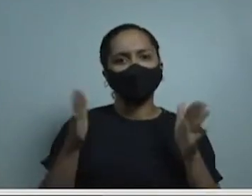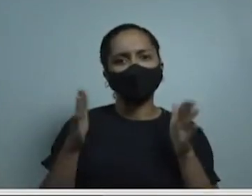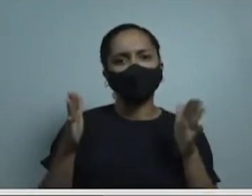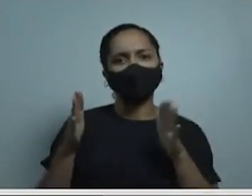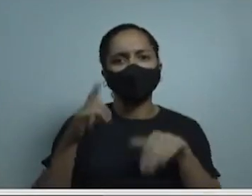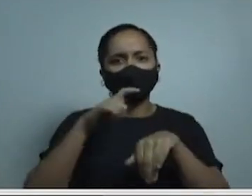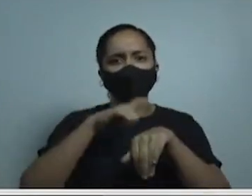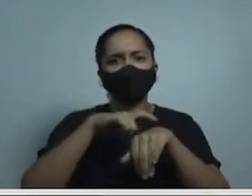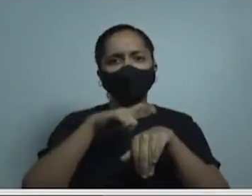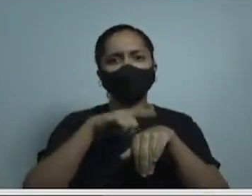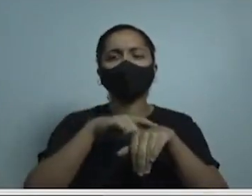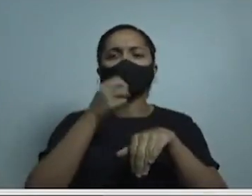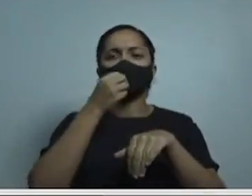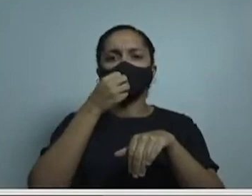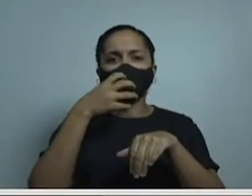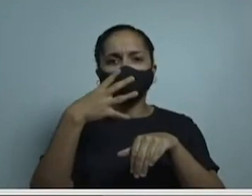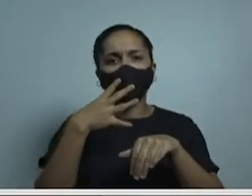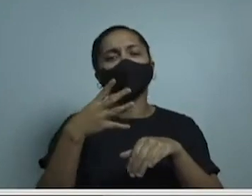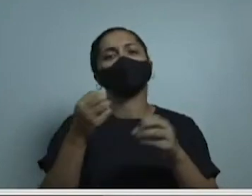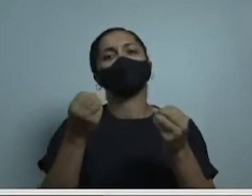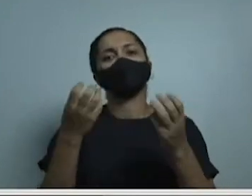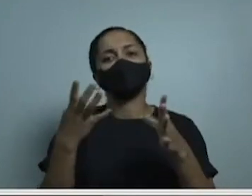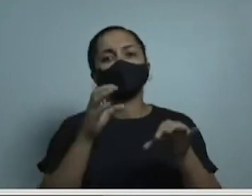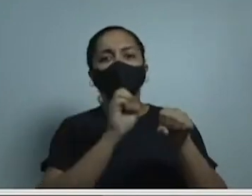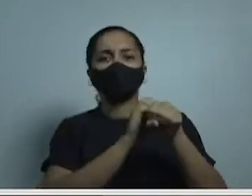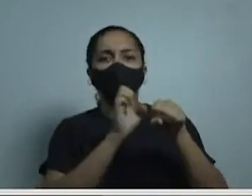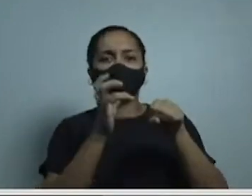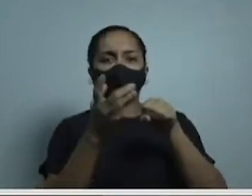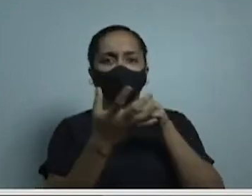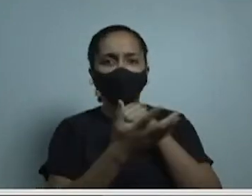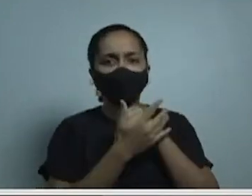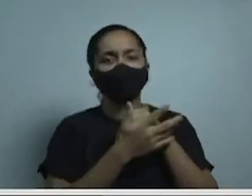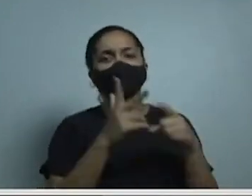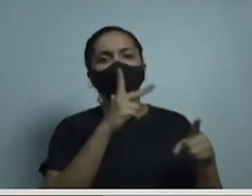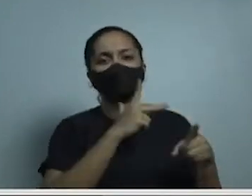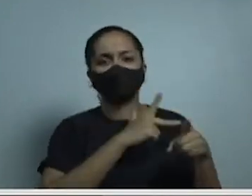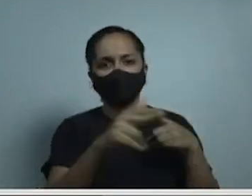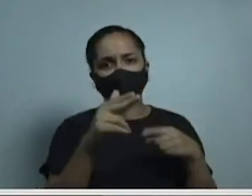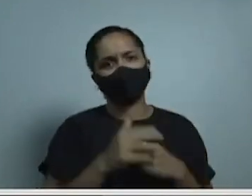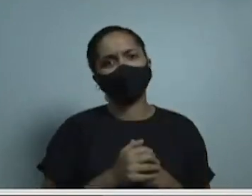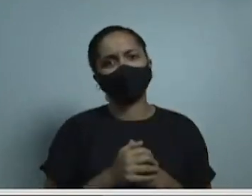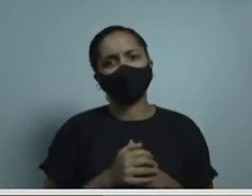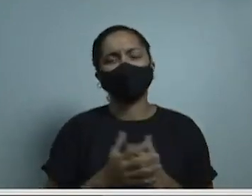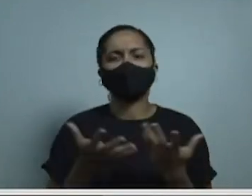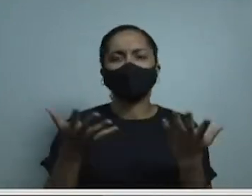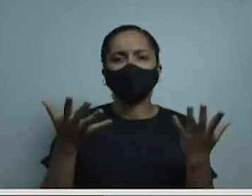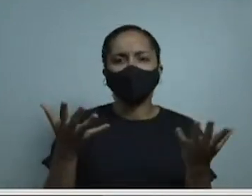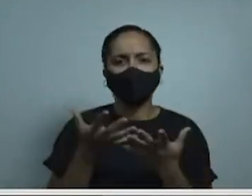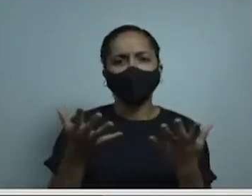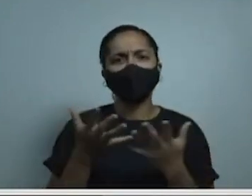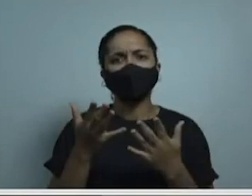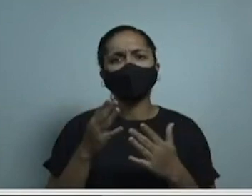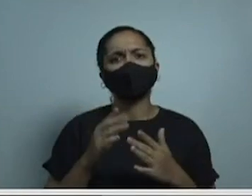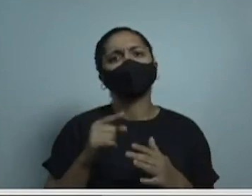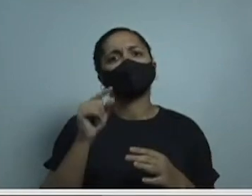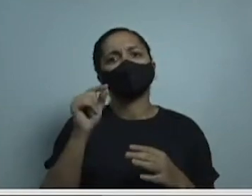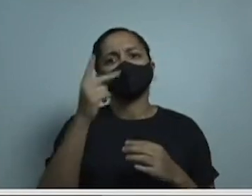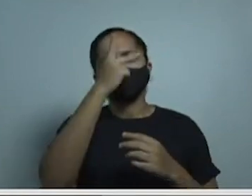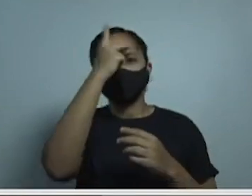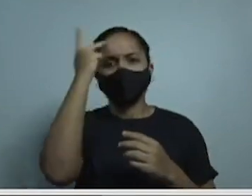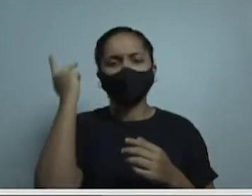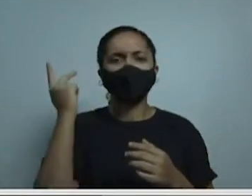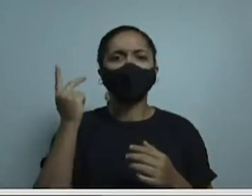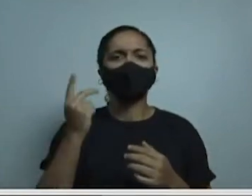É um ponto de inflexão. Temos hoje recordes de óbitos, que é muito duro e muito